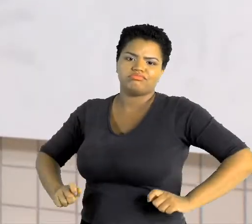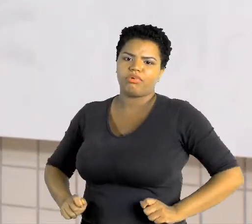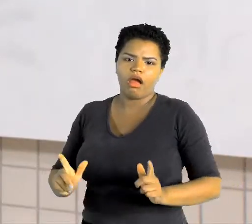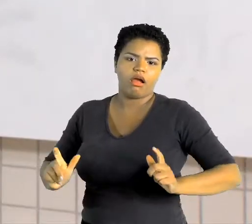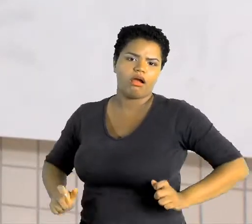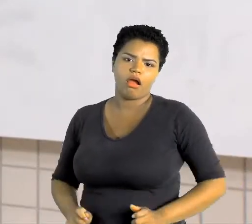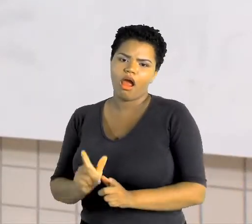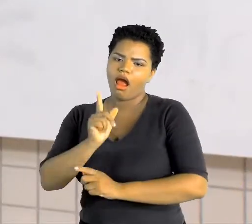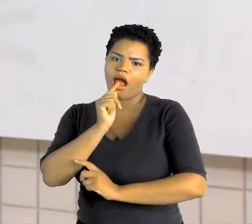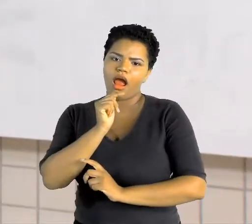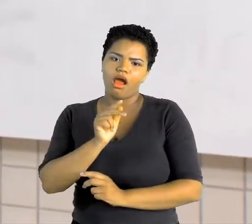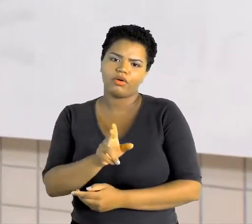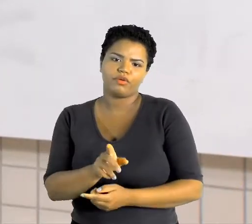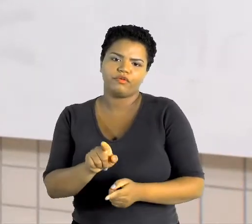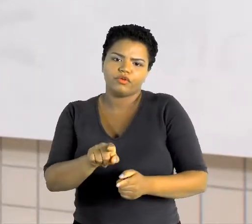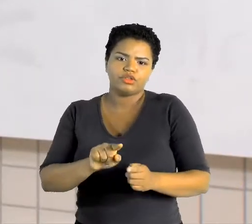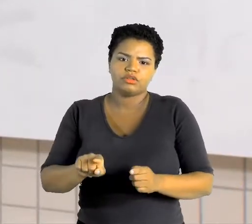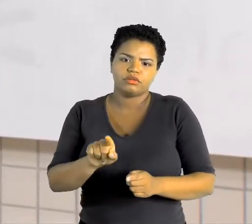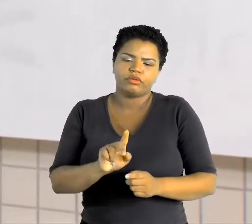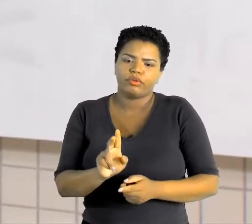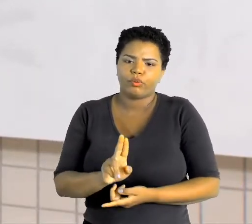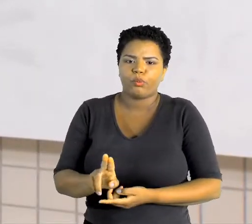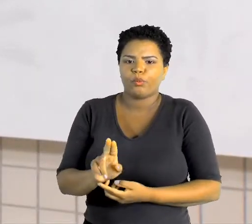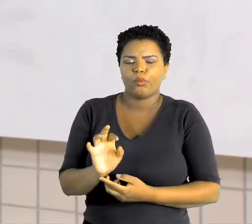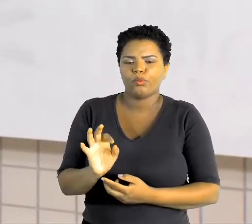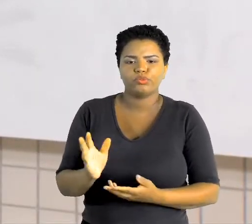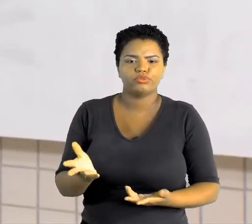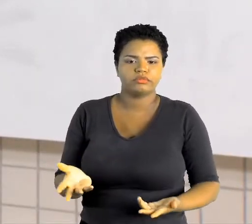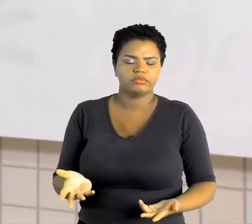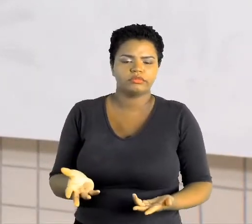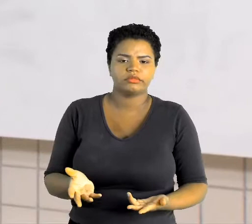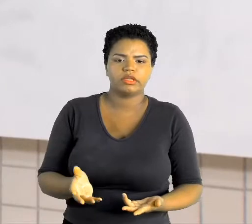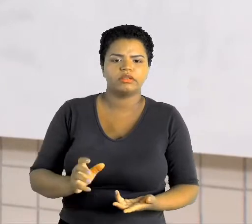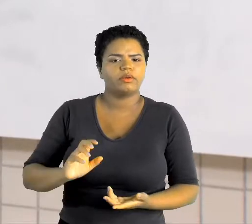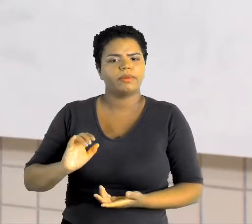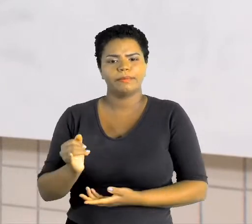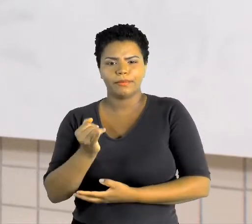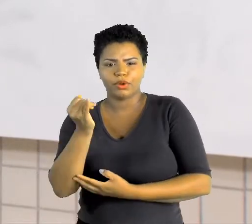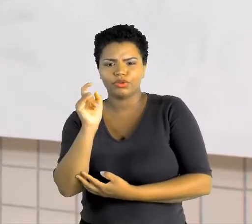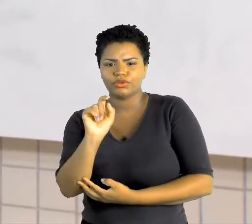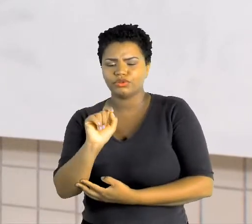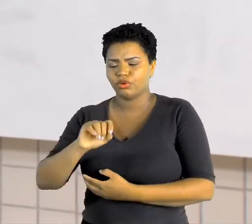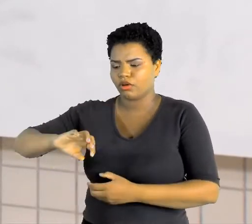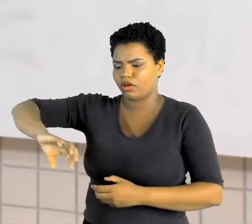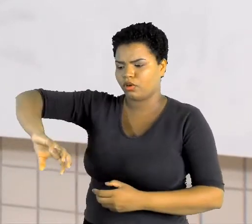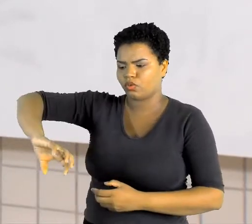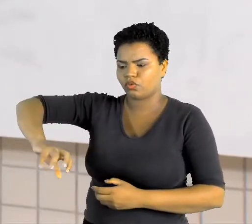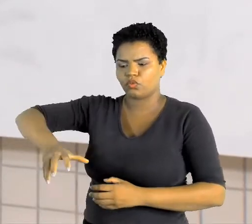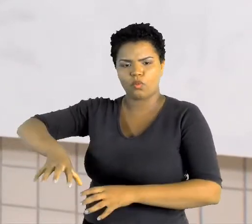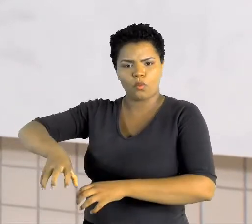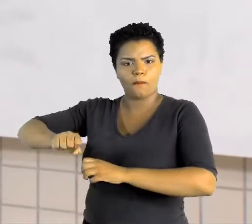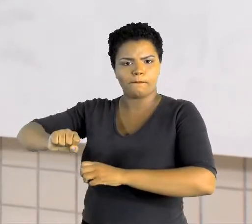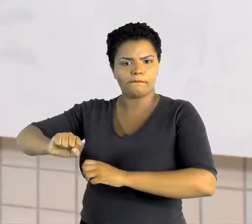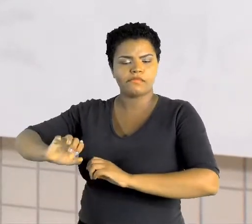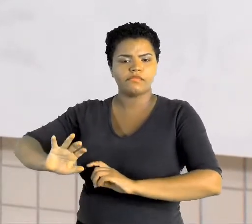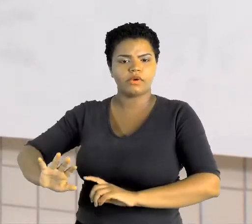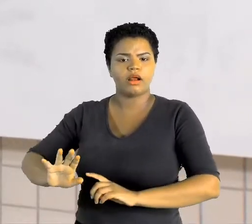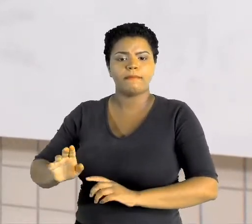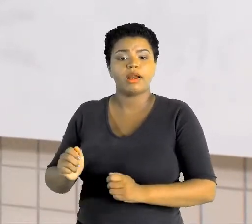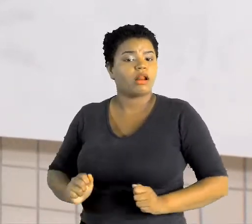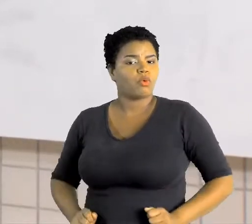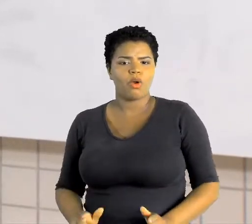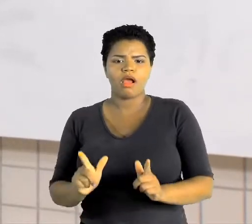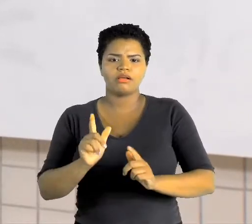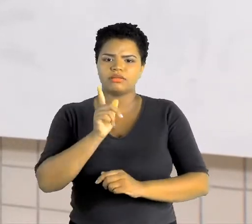nem utilizando. Então, é sempre importante desligar a torneira, desligar o chuveiro para não gastar água